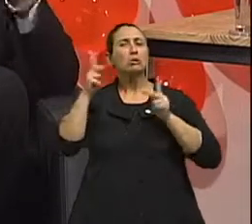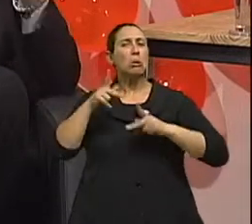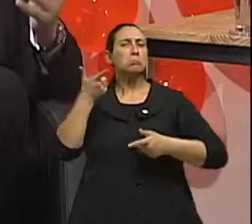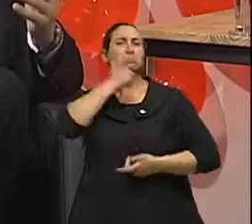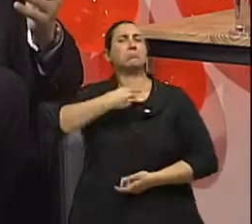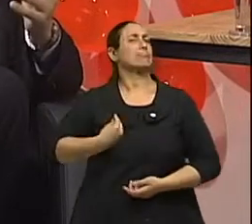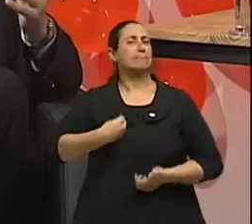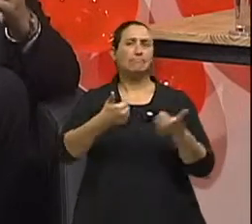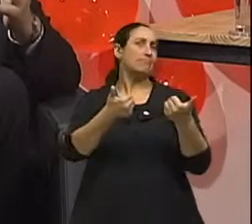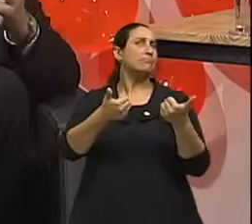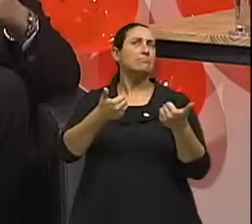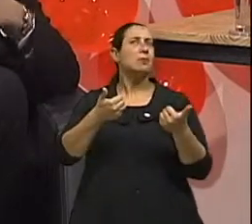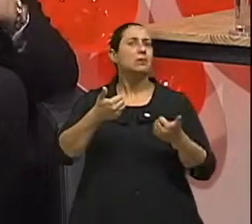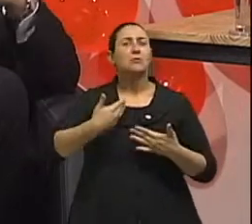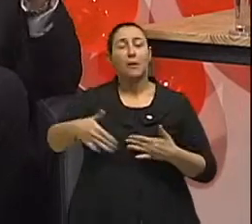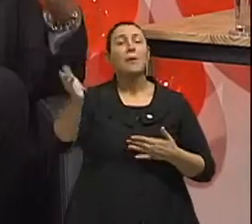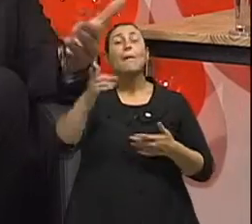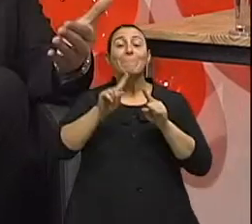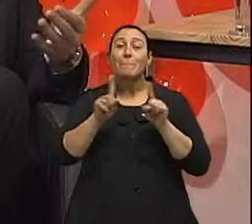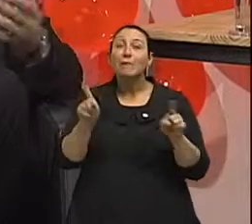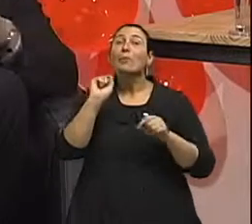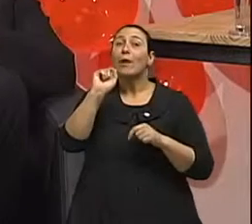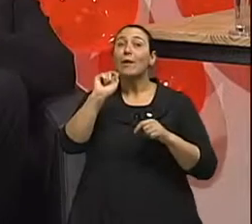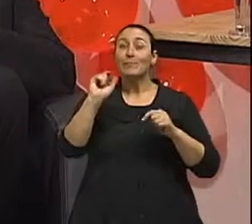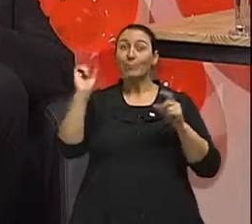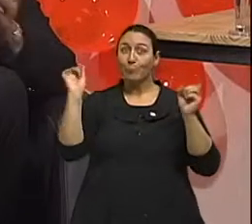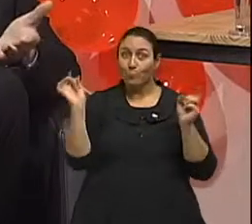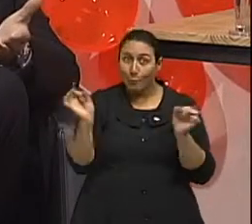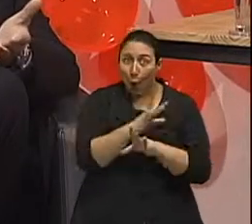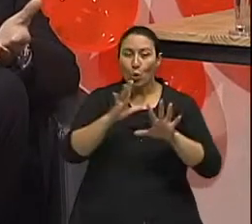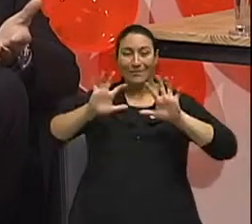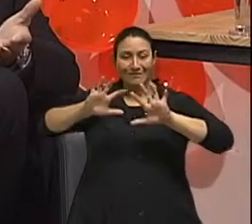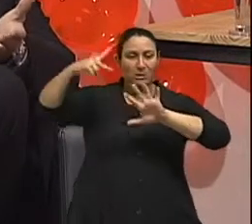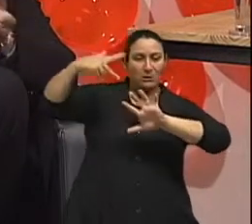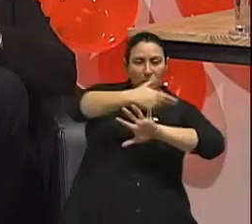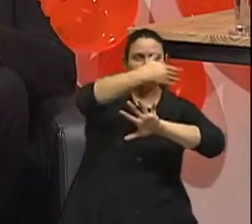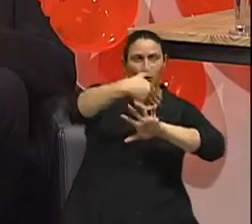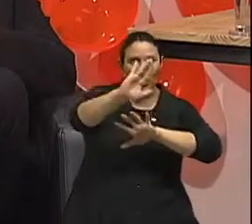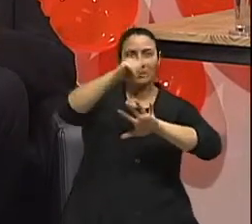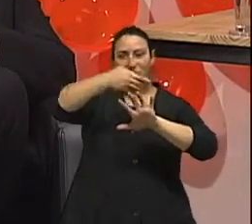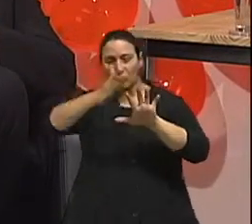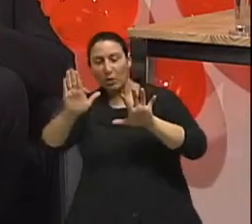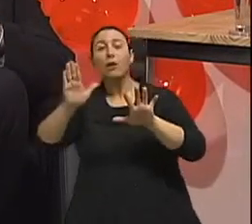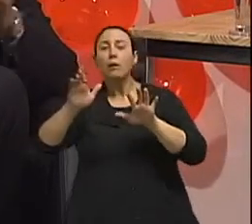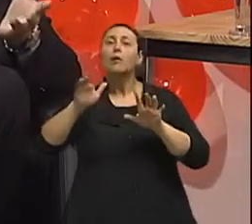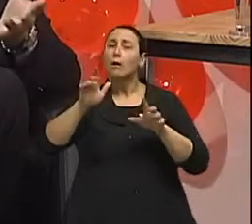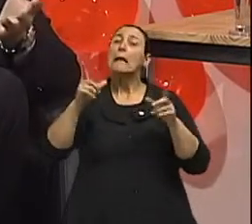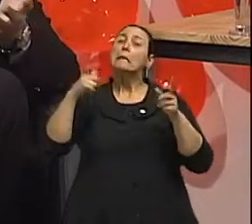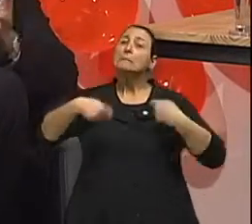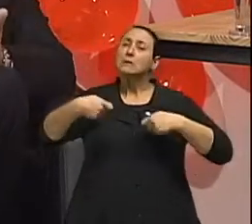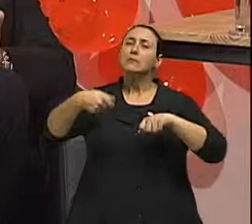em algumas situações é indicado complementar o tratamento, aumentar a chance de cura desses pacientes, através de uma